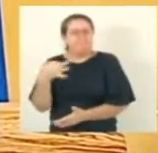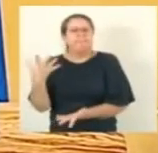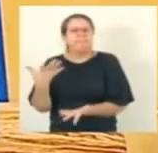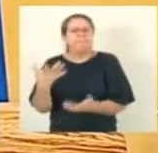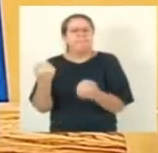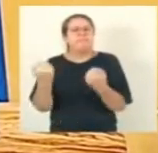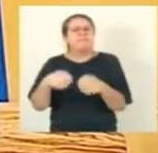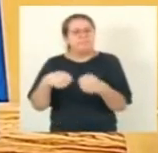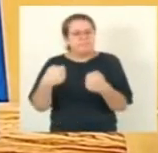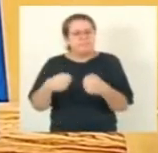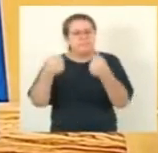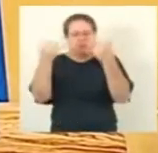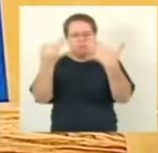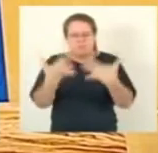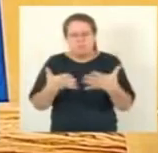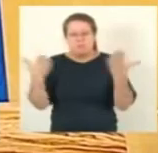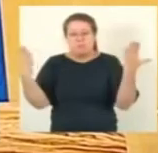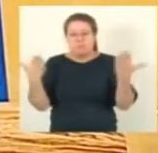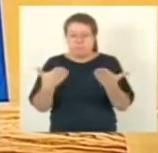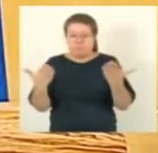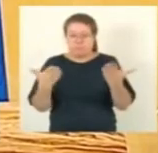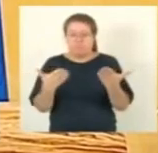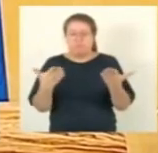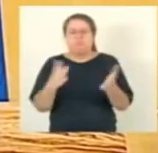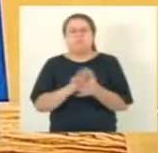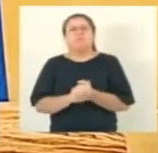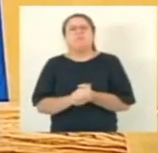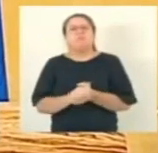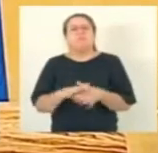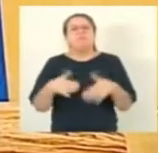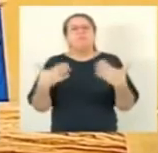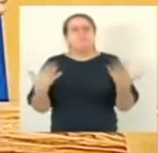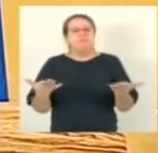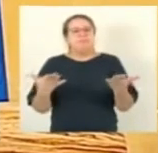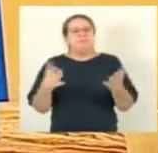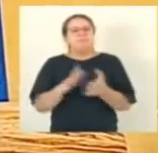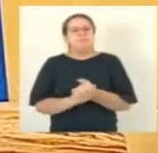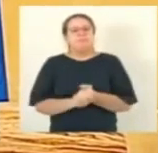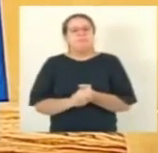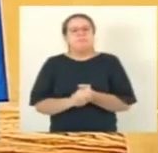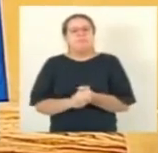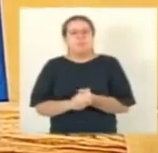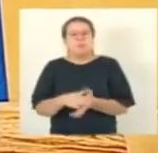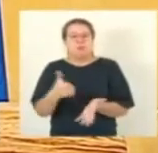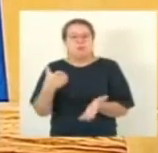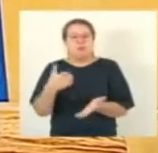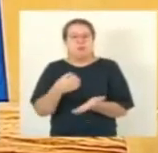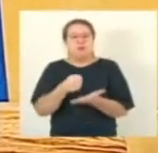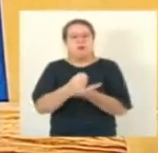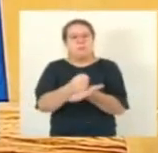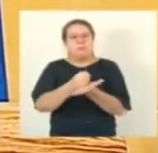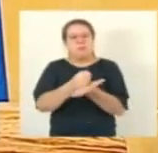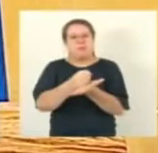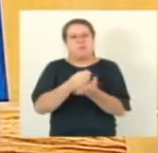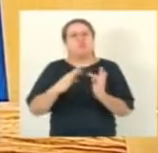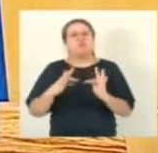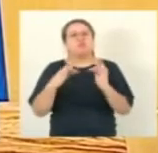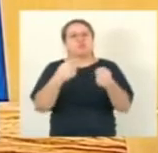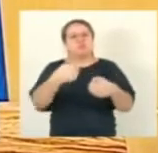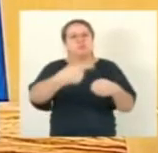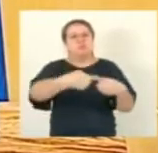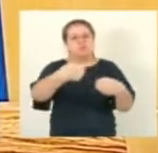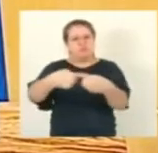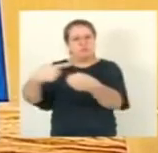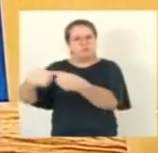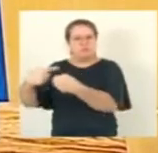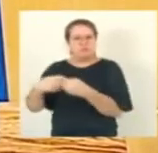expliquei os motivos. E, então, é um benefício grande para todos esses municípios. Como eu falei, para o próprio município de